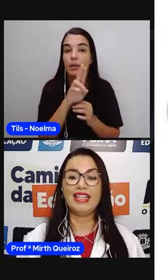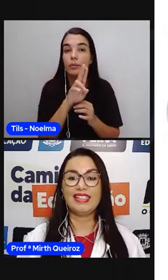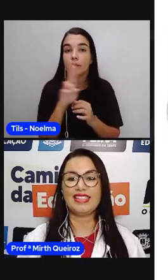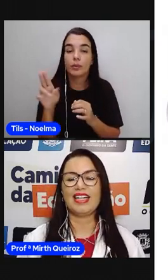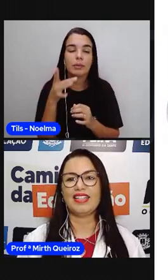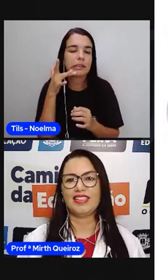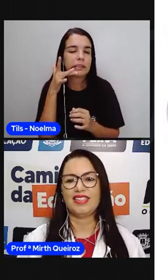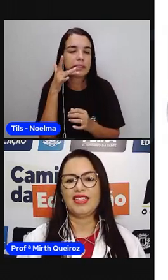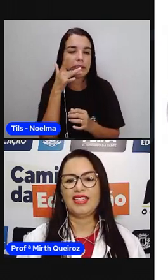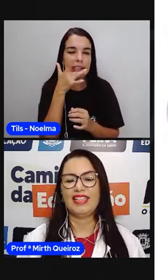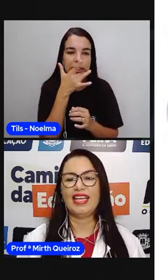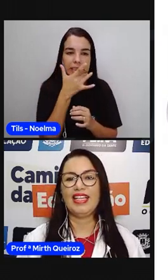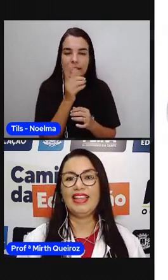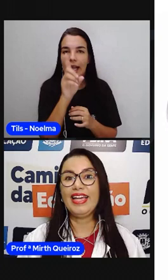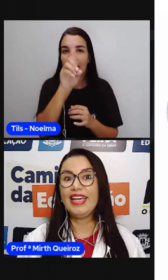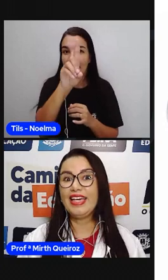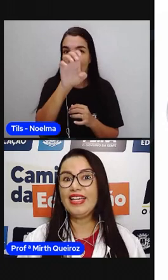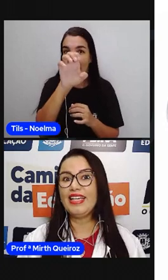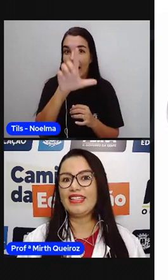delícia.